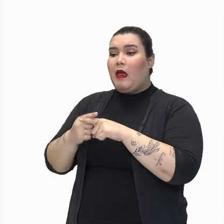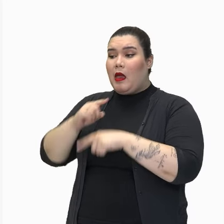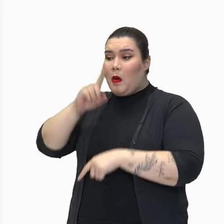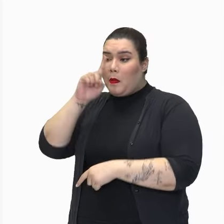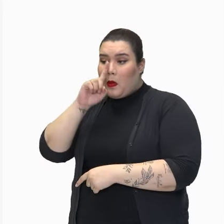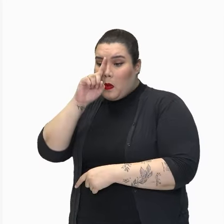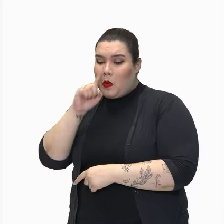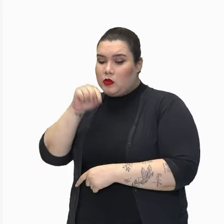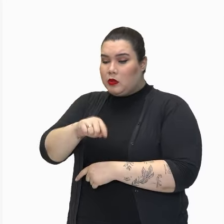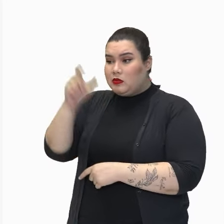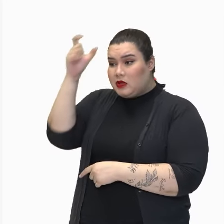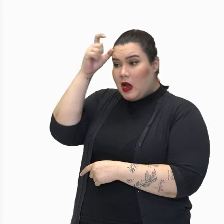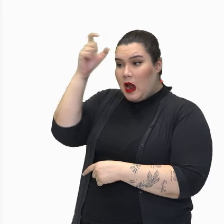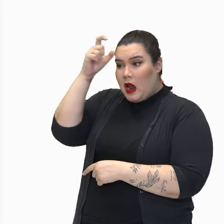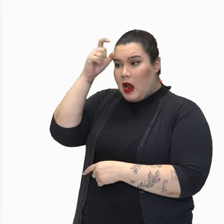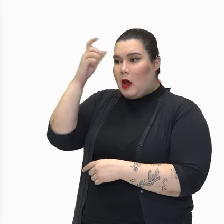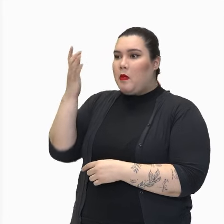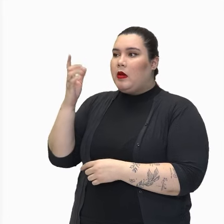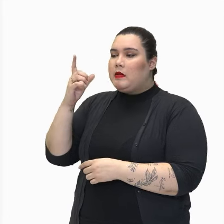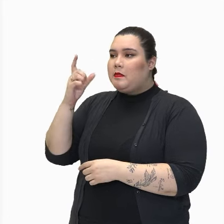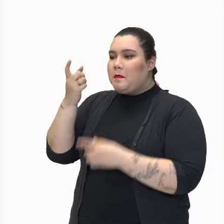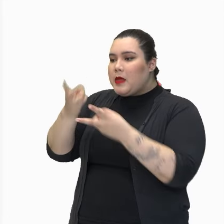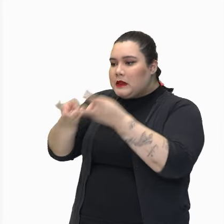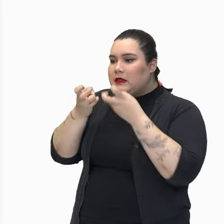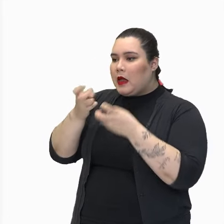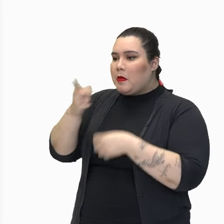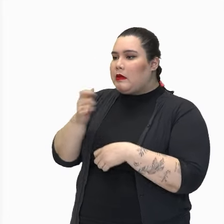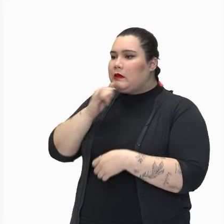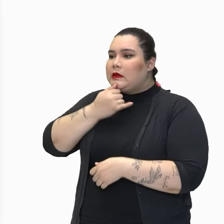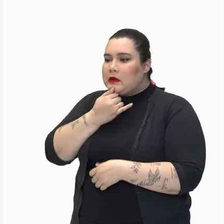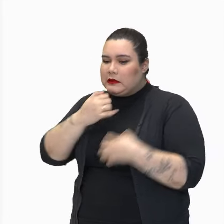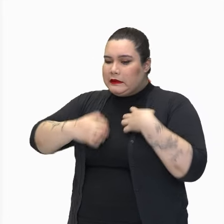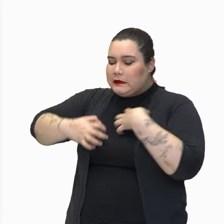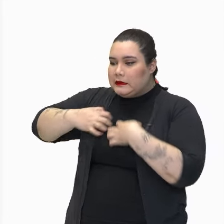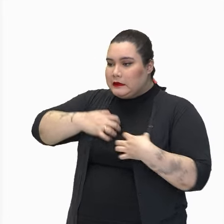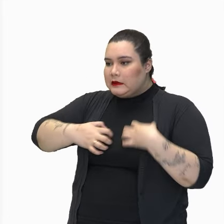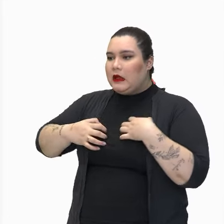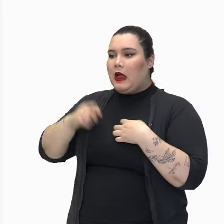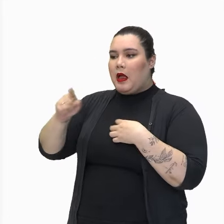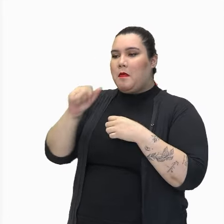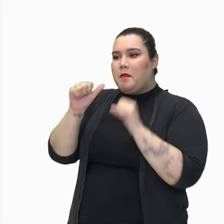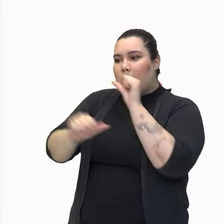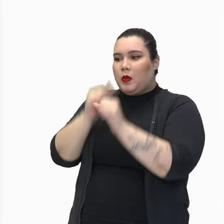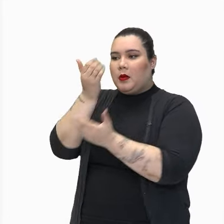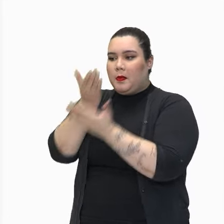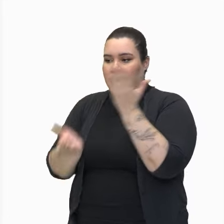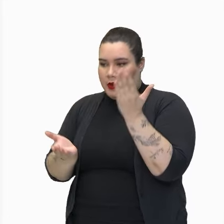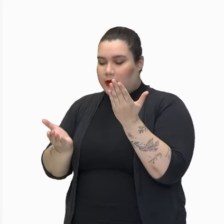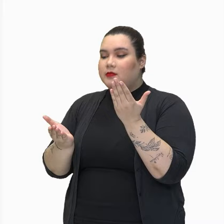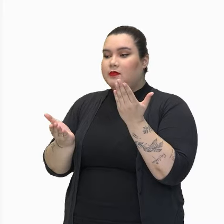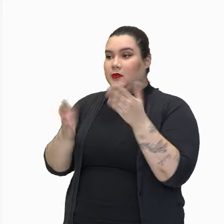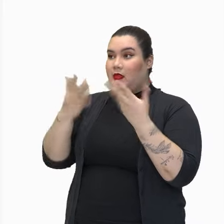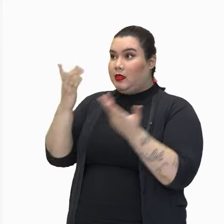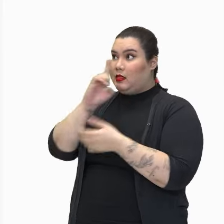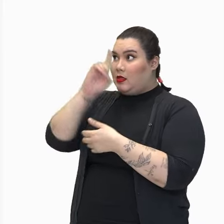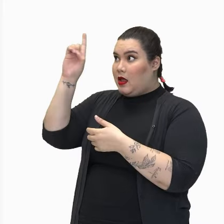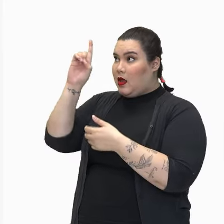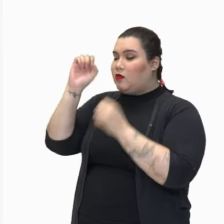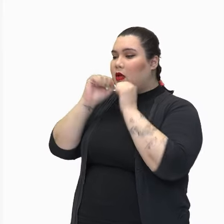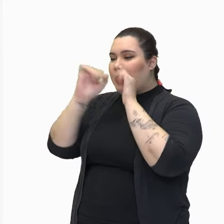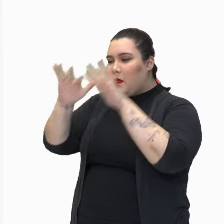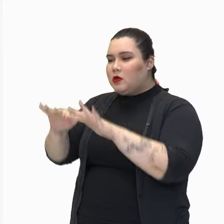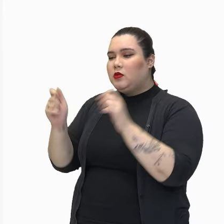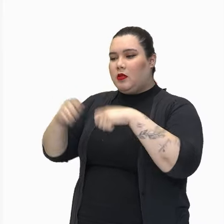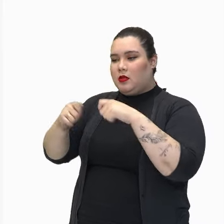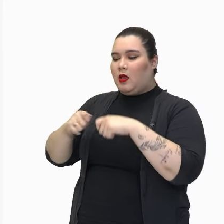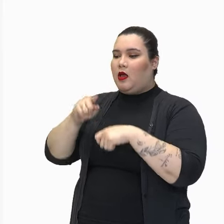que é o que vale, ninguém tira de sua algibeira, desde que você esteja com a graça de Deus, que ele não regateia a